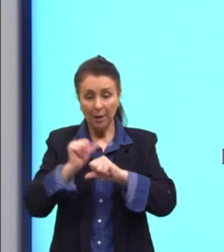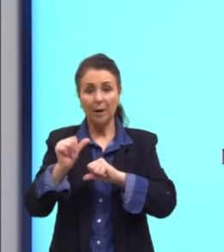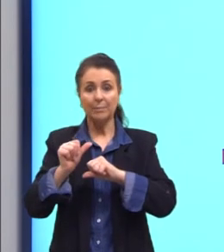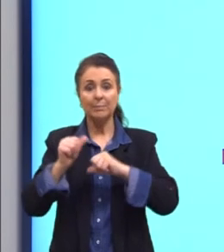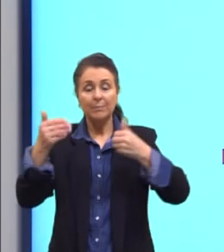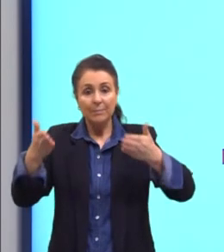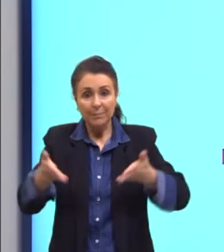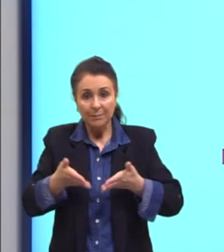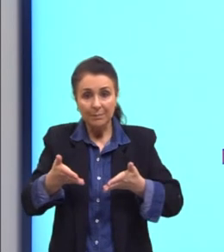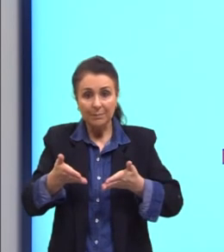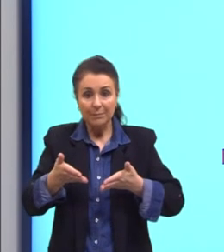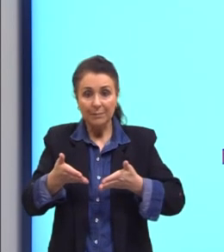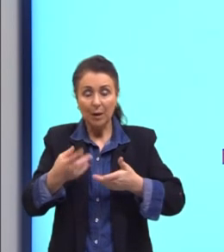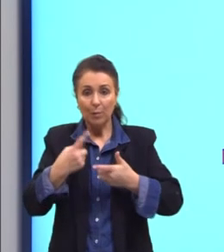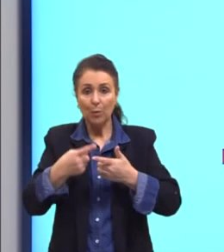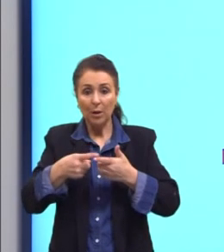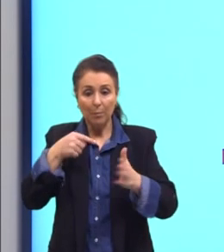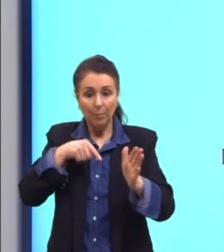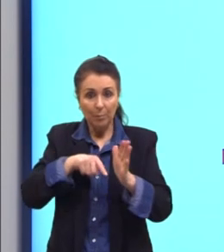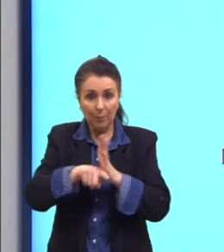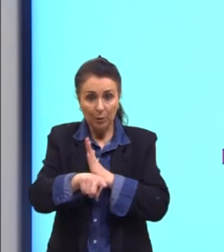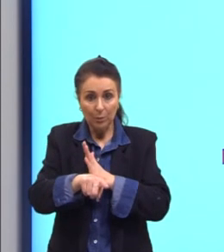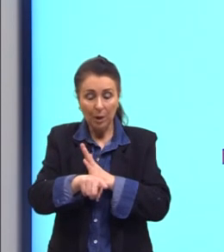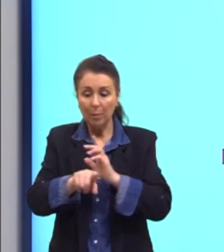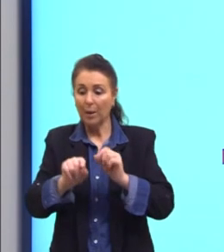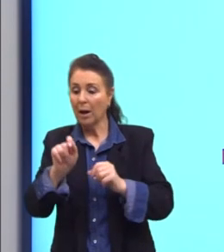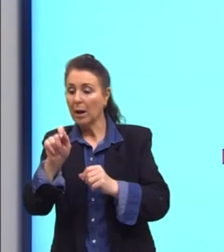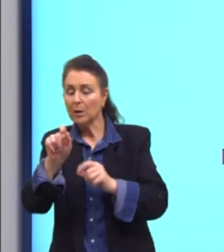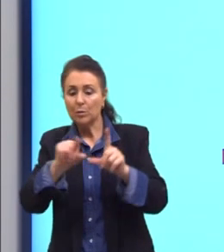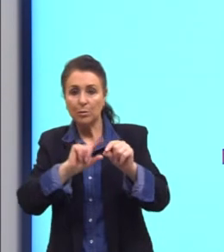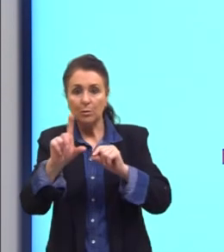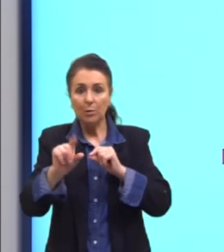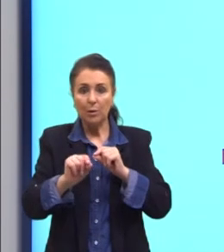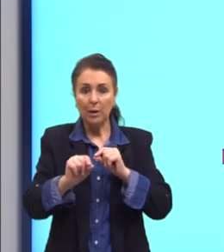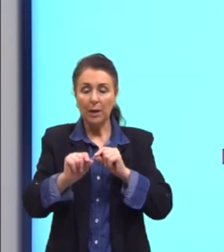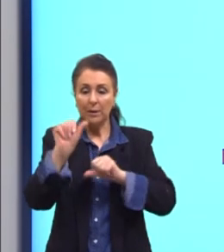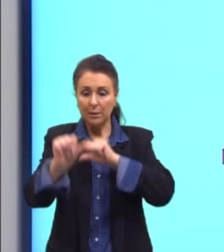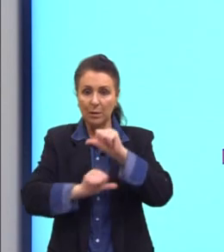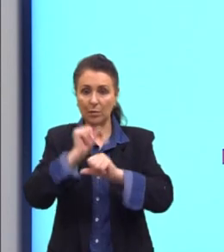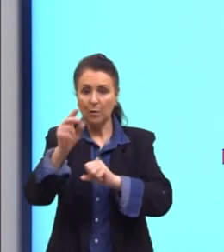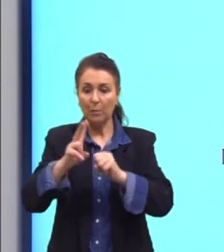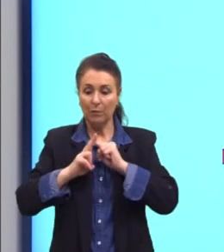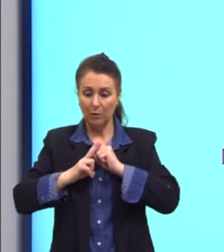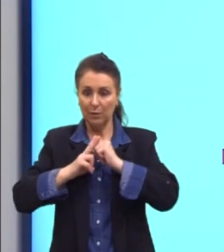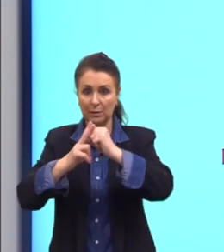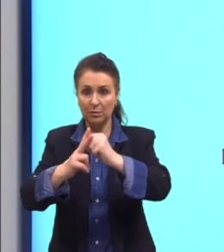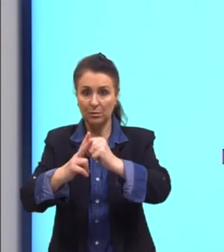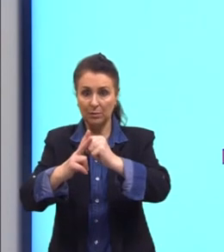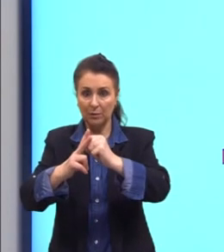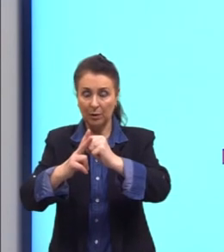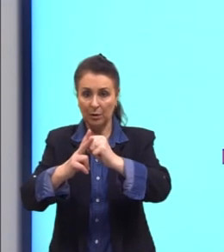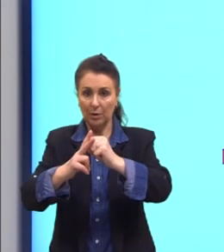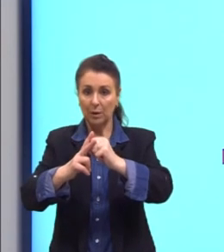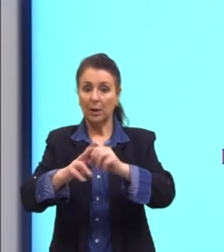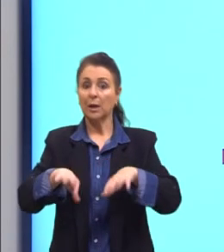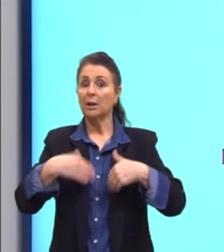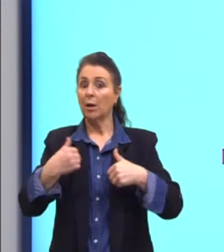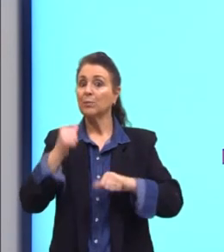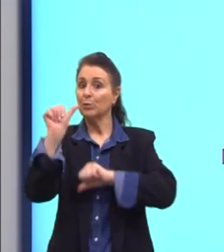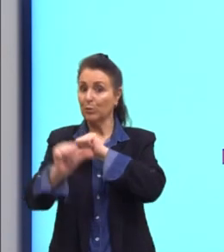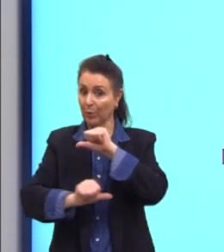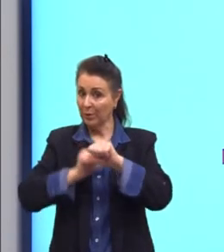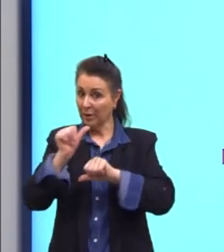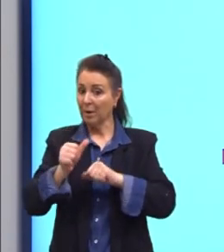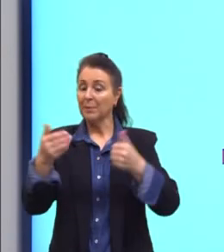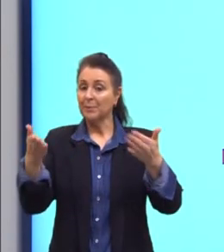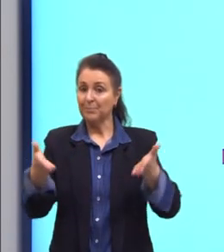A questão me pede, assinala a opção que transforma em voz ativa. Qual que transforma em voz ativa? se eu tenho que passar isso aqui para o presente?